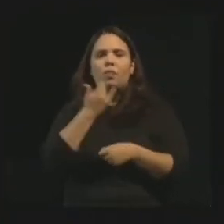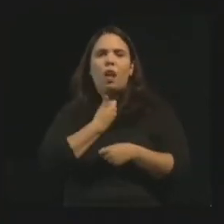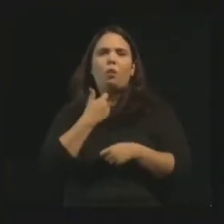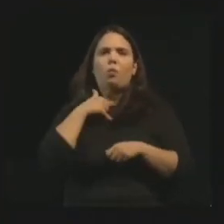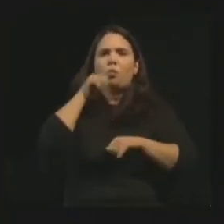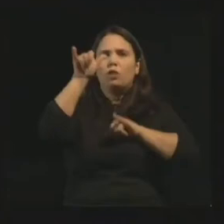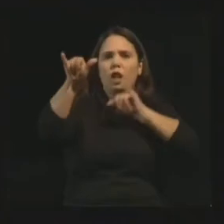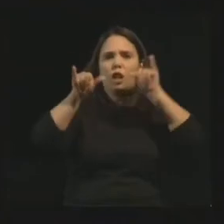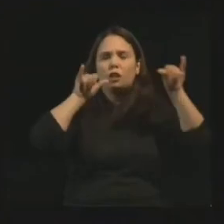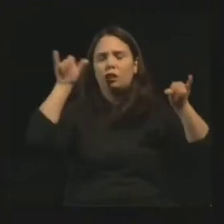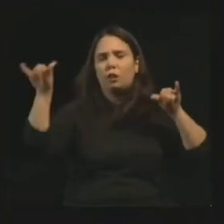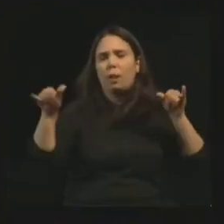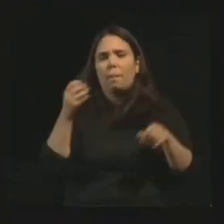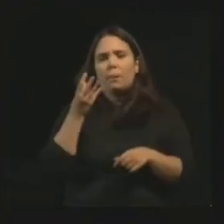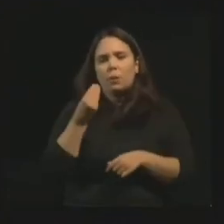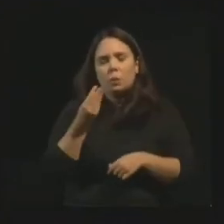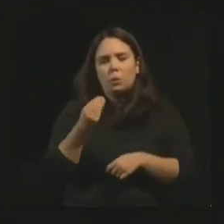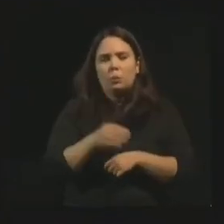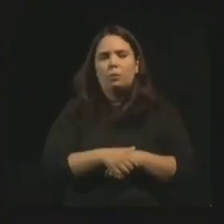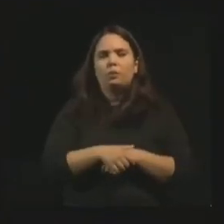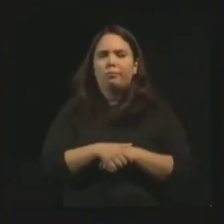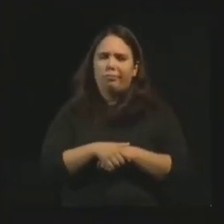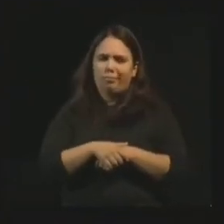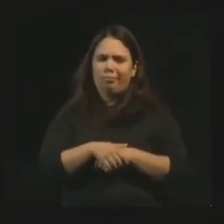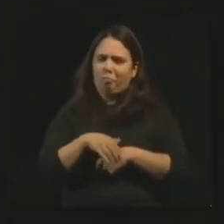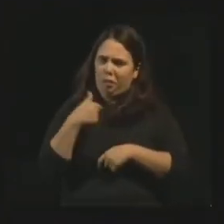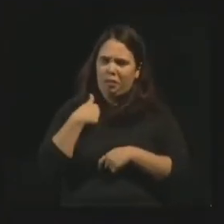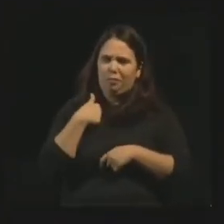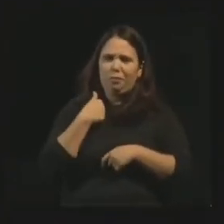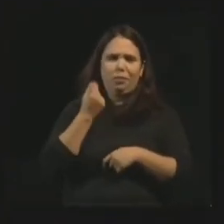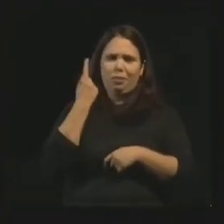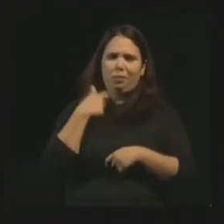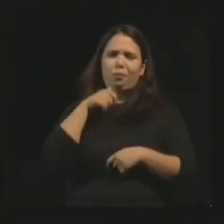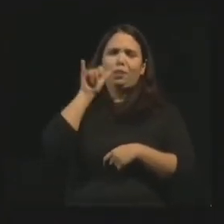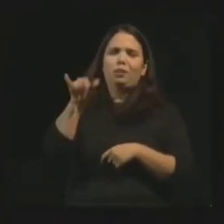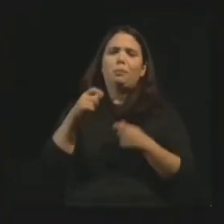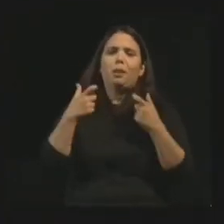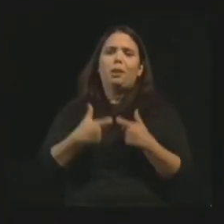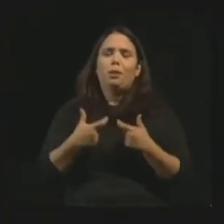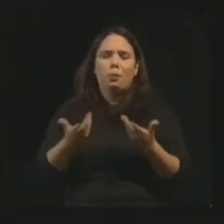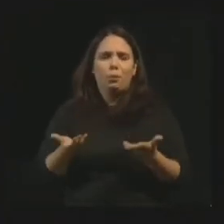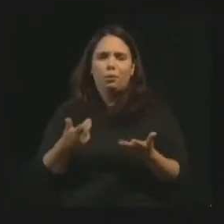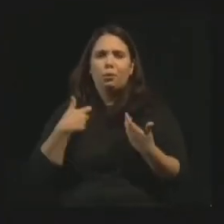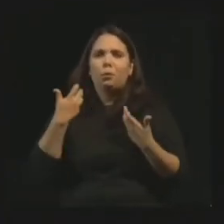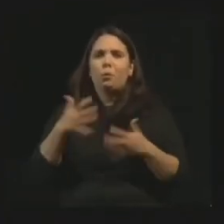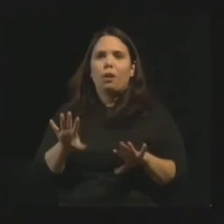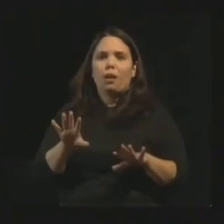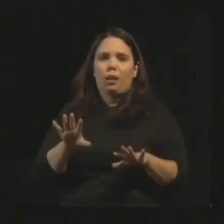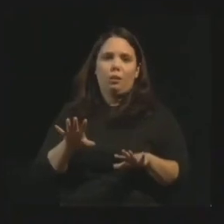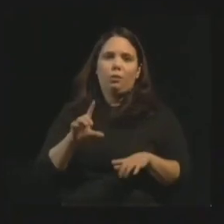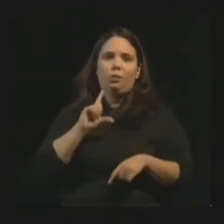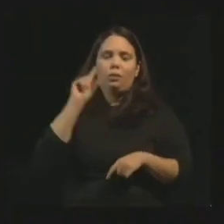muito, meu filho. E eu disse, mas vou viajar para onde? Nunca saí do Ceará.